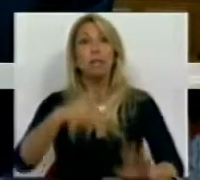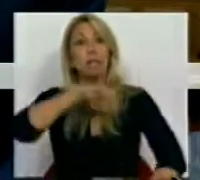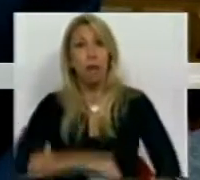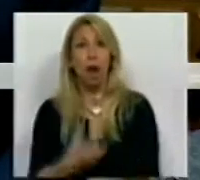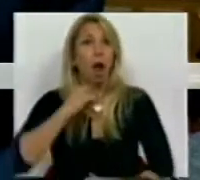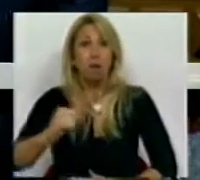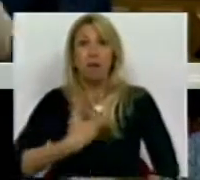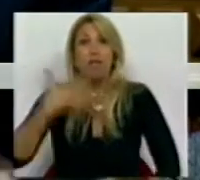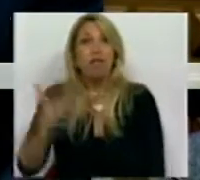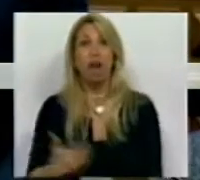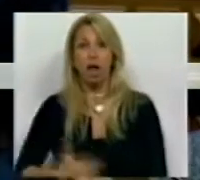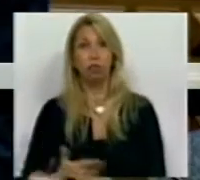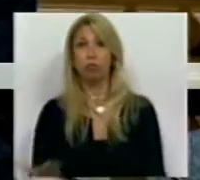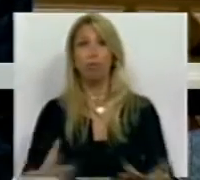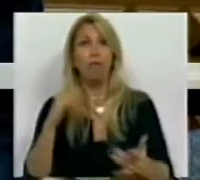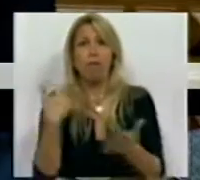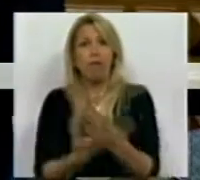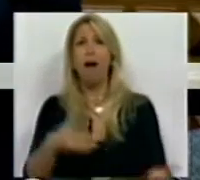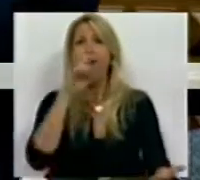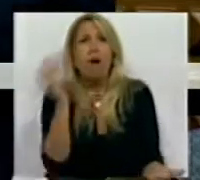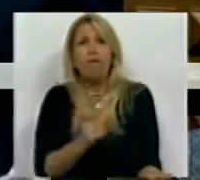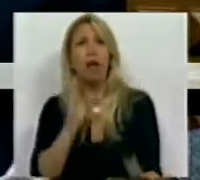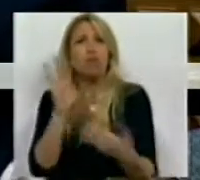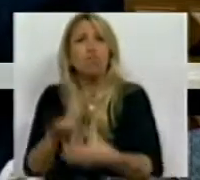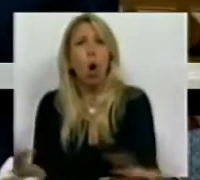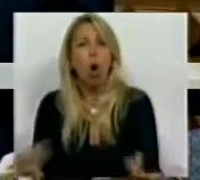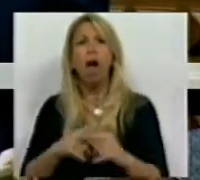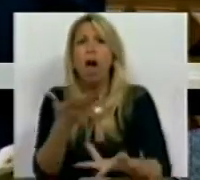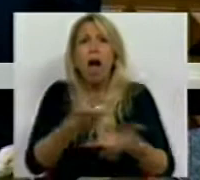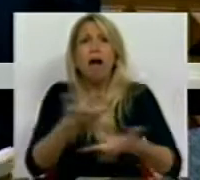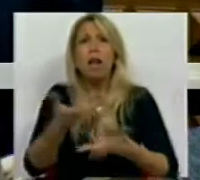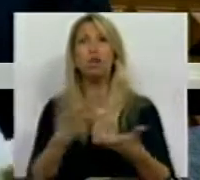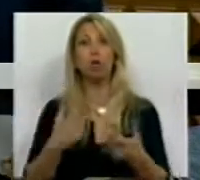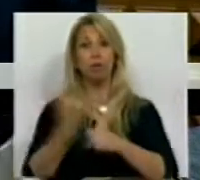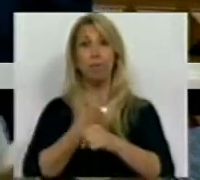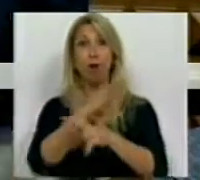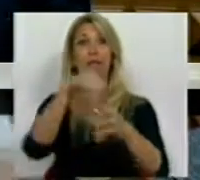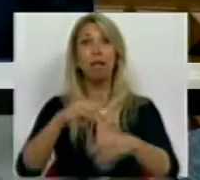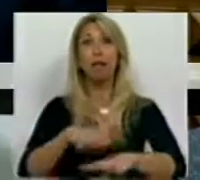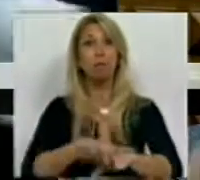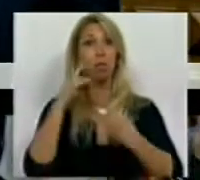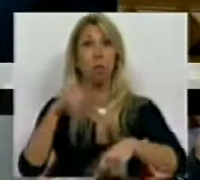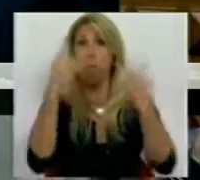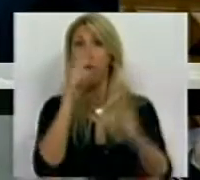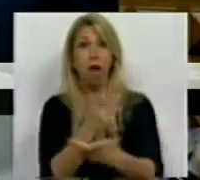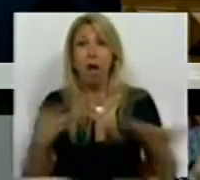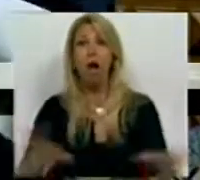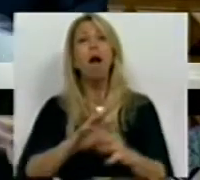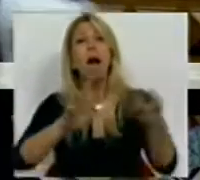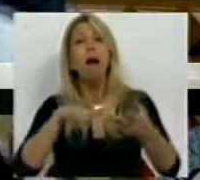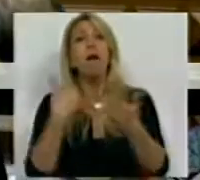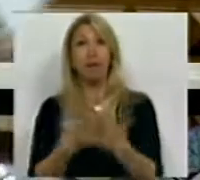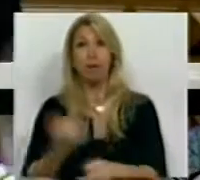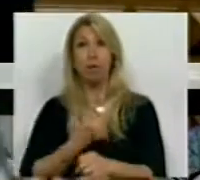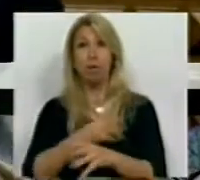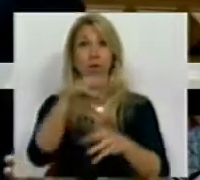atacando direitos, fragilizando os vínculos, precarizando as relações laborais dentro da administração pública, tornando a vida dos trabalhadores da administração pública, mais